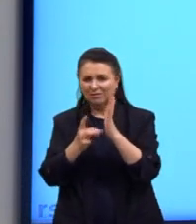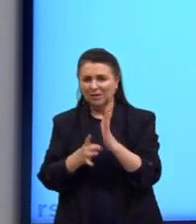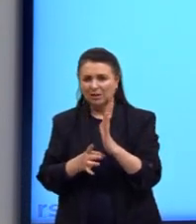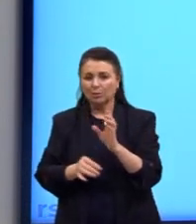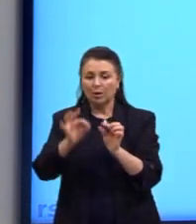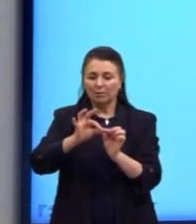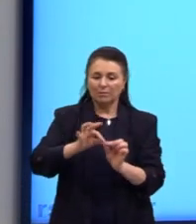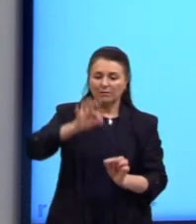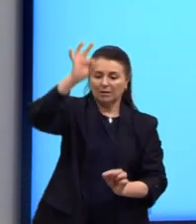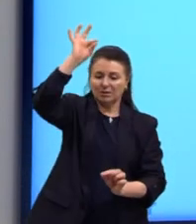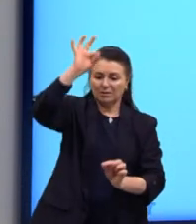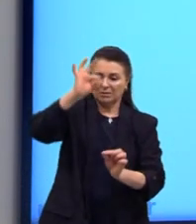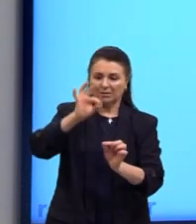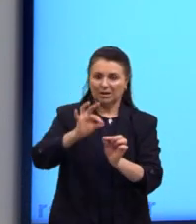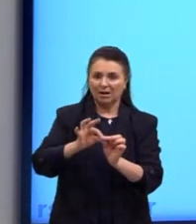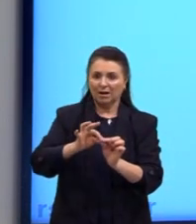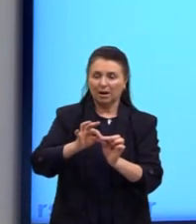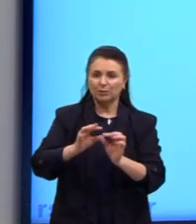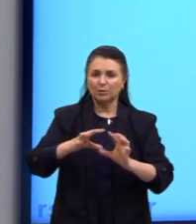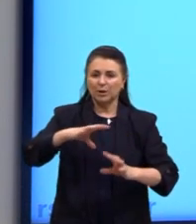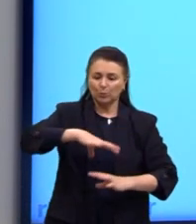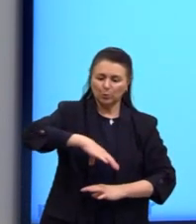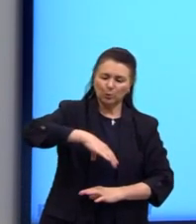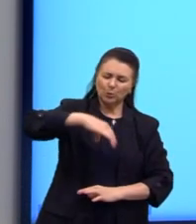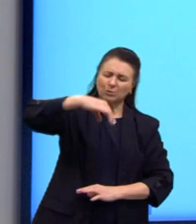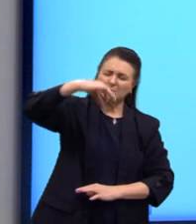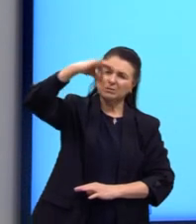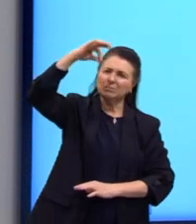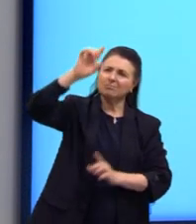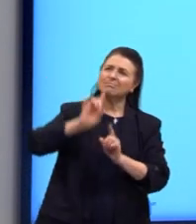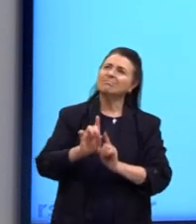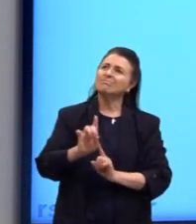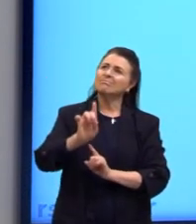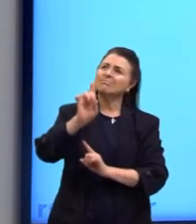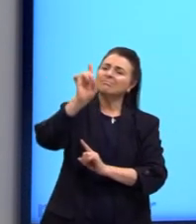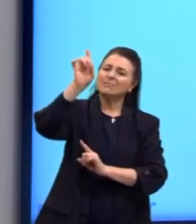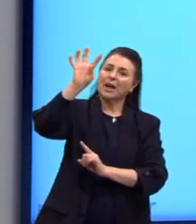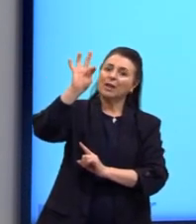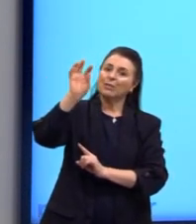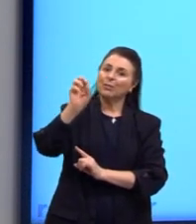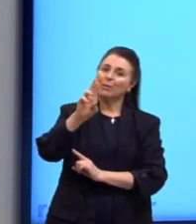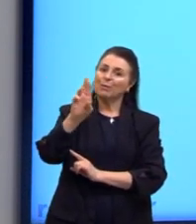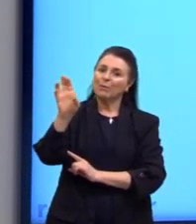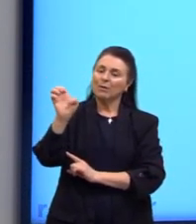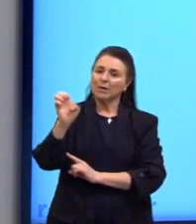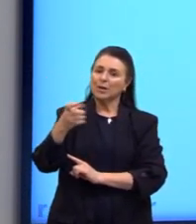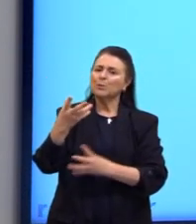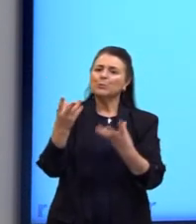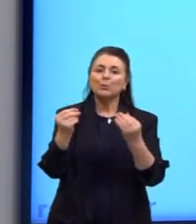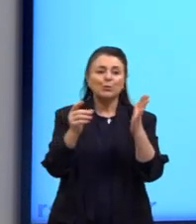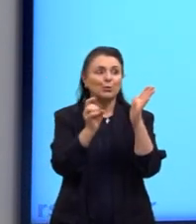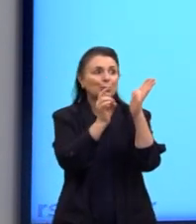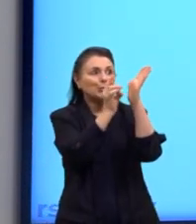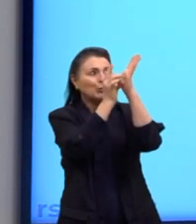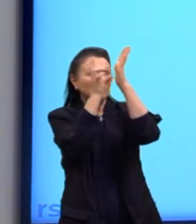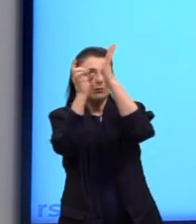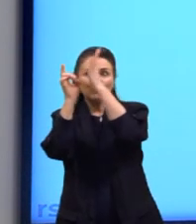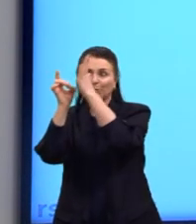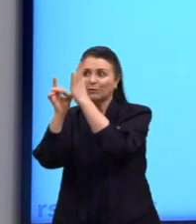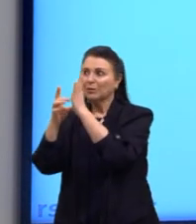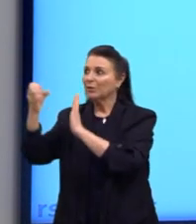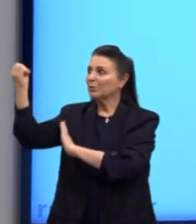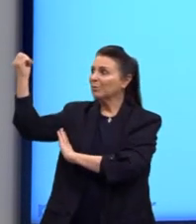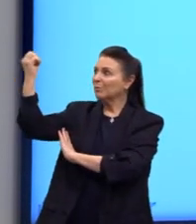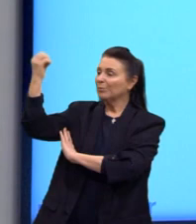verticalidade, torres enormes, torres altas, aqui muitos vitrais para entrar claridade, etc. Então, veja que é a